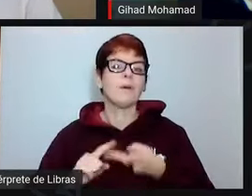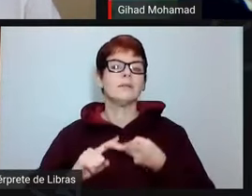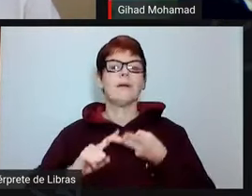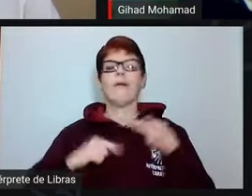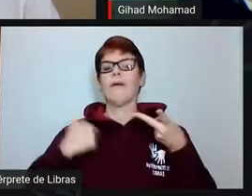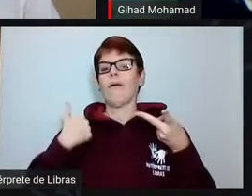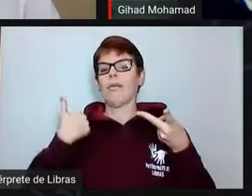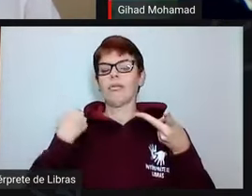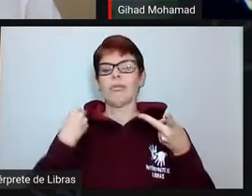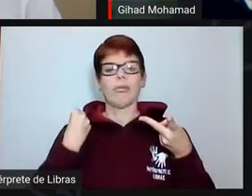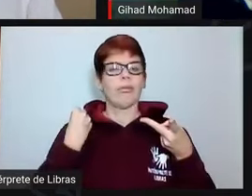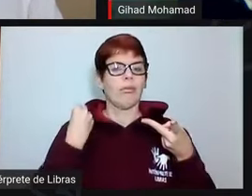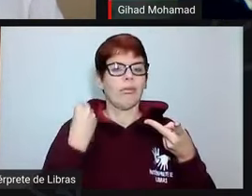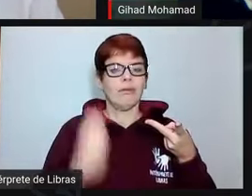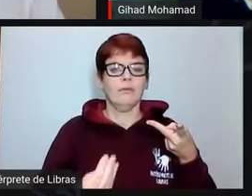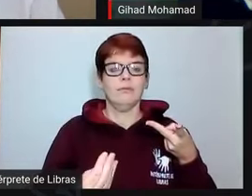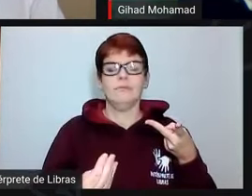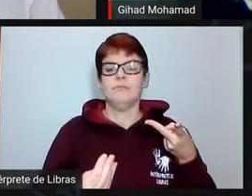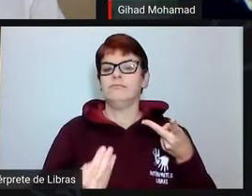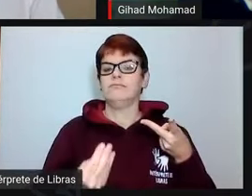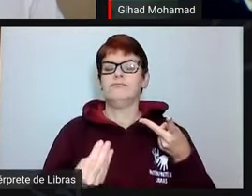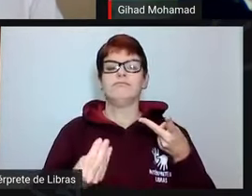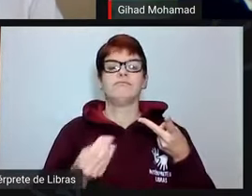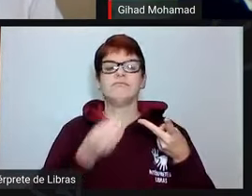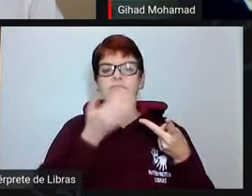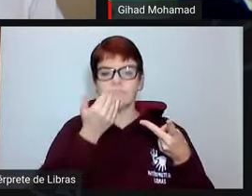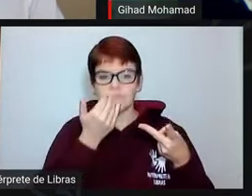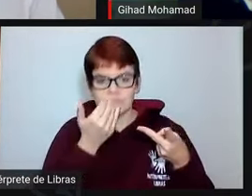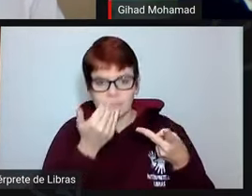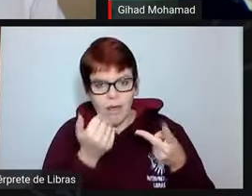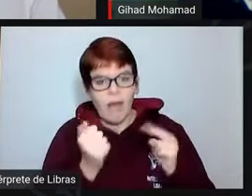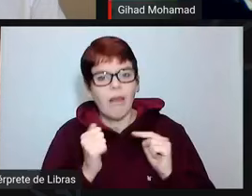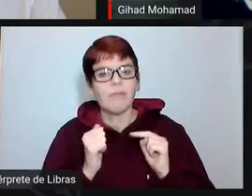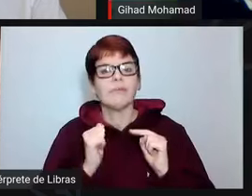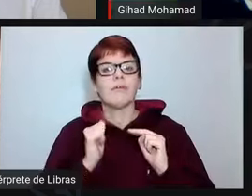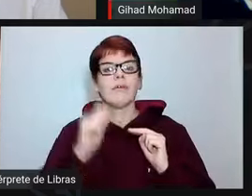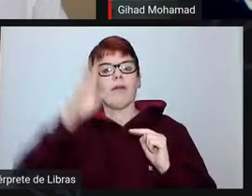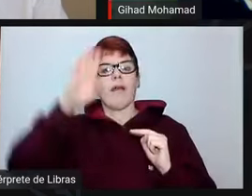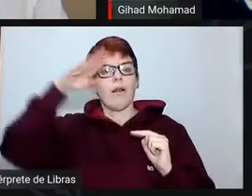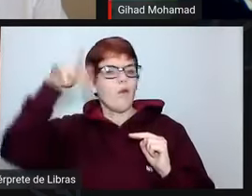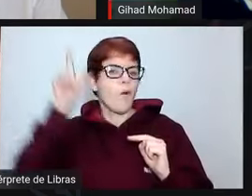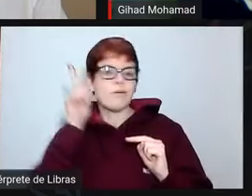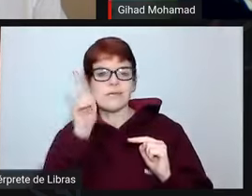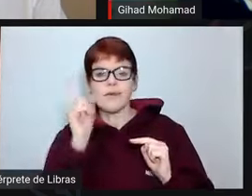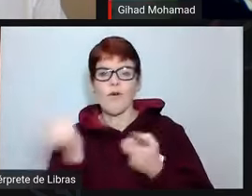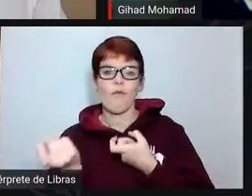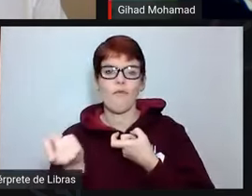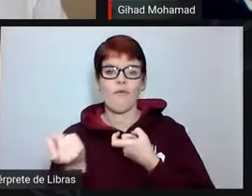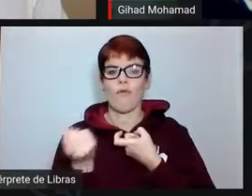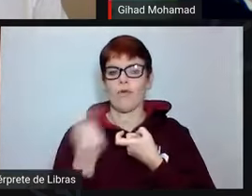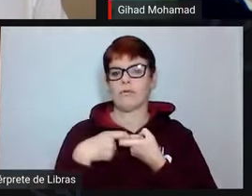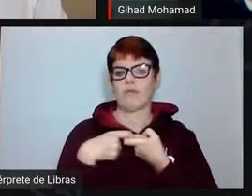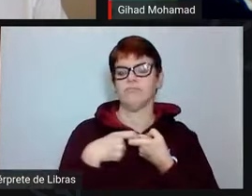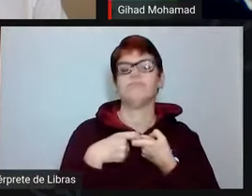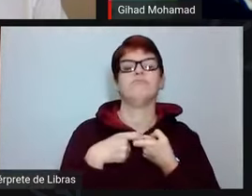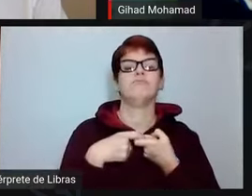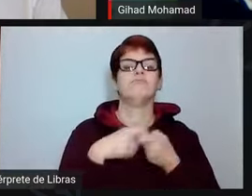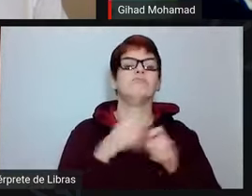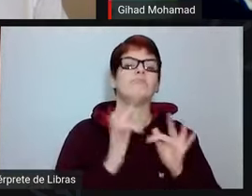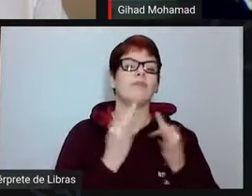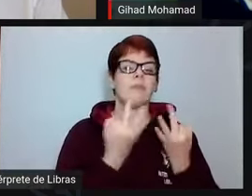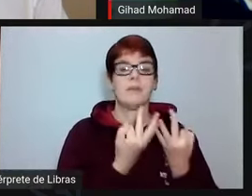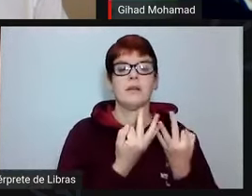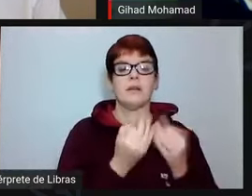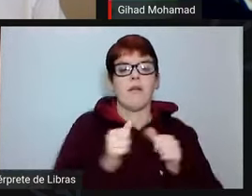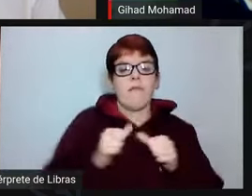mantendo um programa de alimentação para os estudantes que não conseguiram se deslocar para as suas